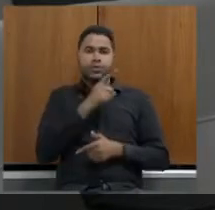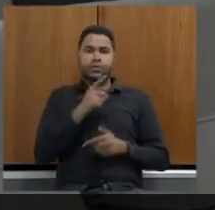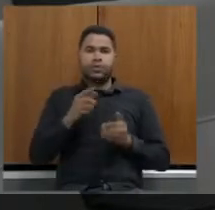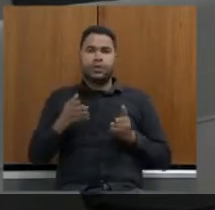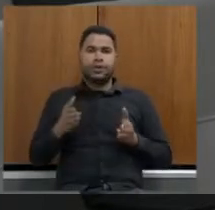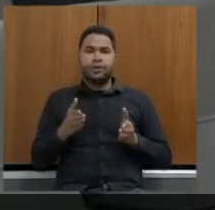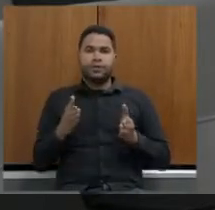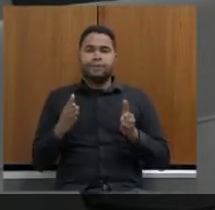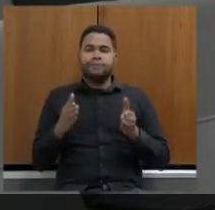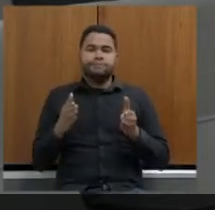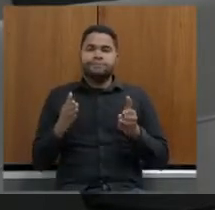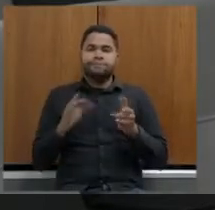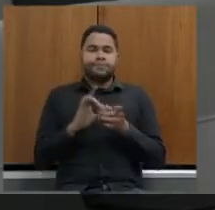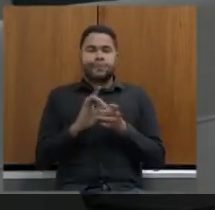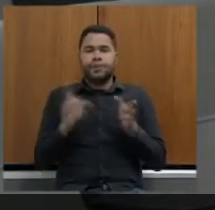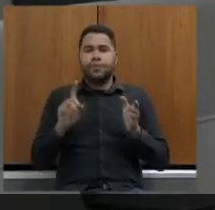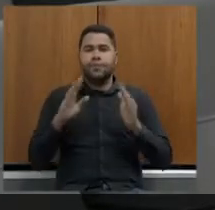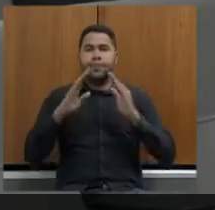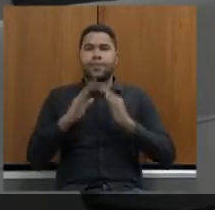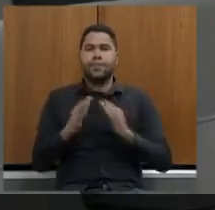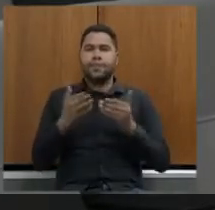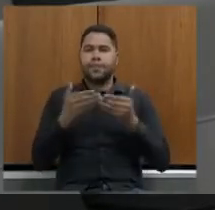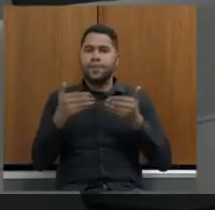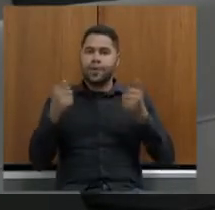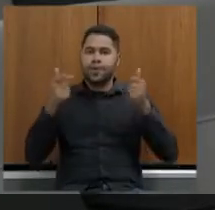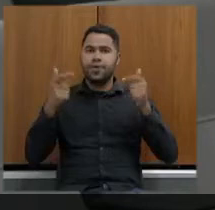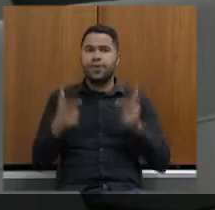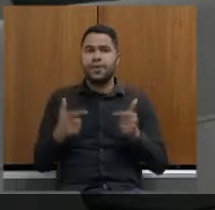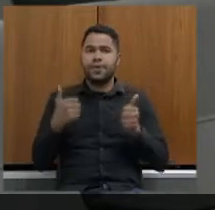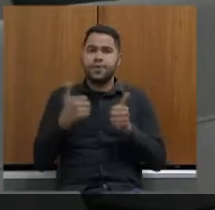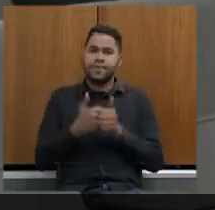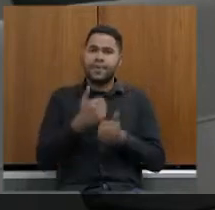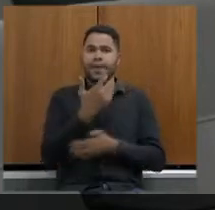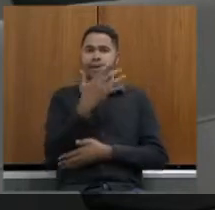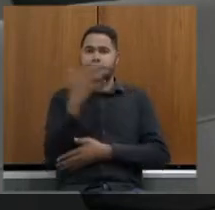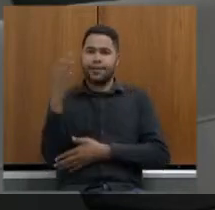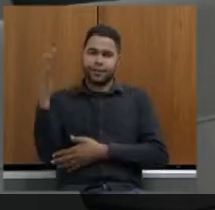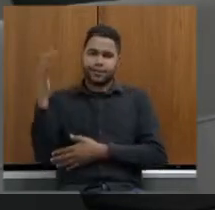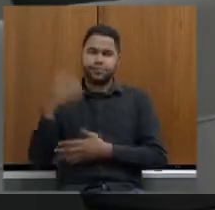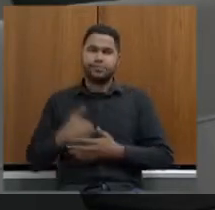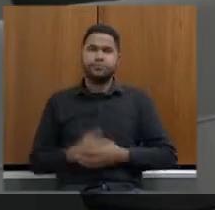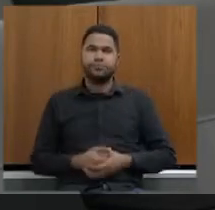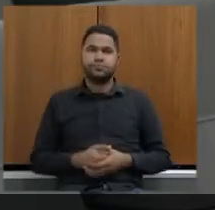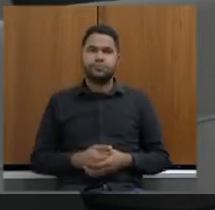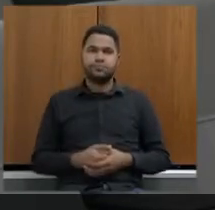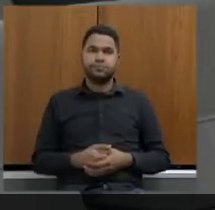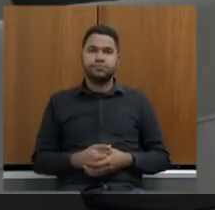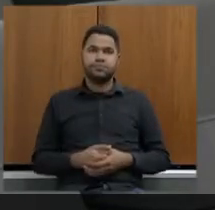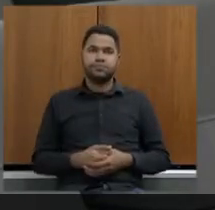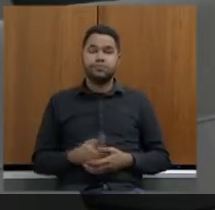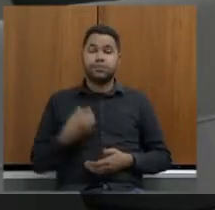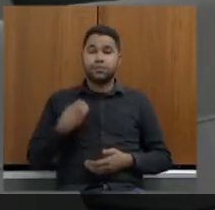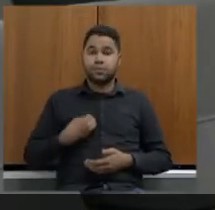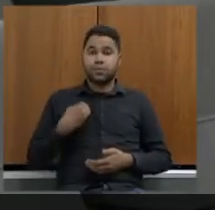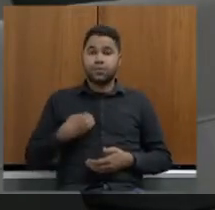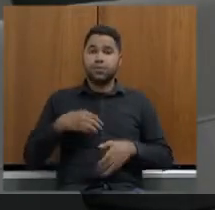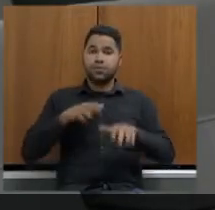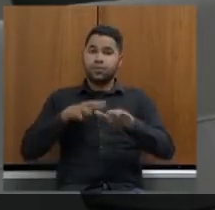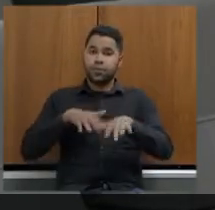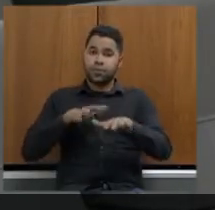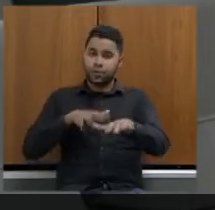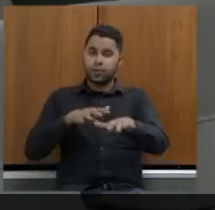que não nos permite morar no melhor lugar que é perto da natureza mais próximo da natureza eu participo do movimento